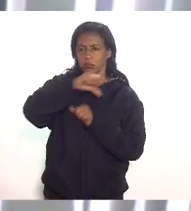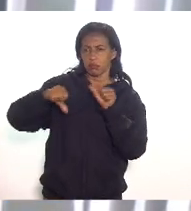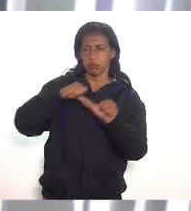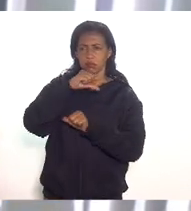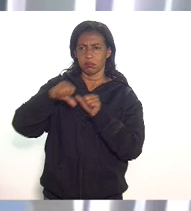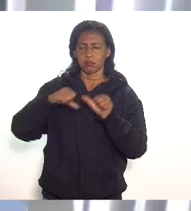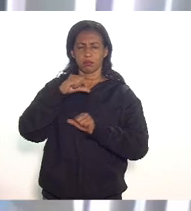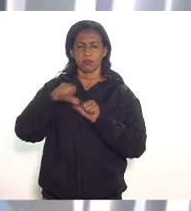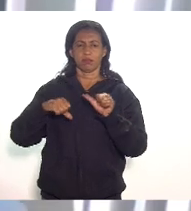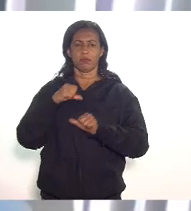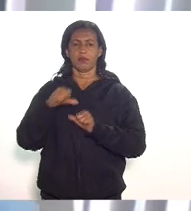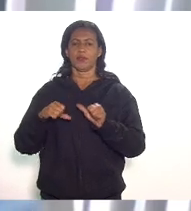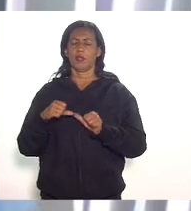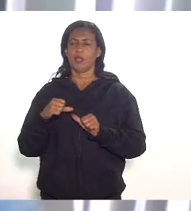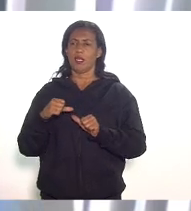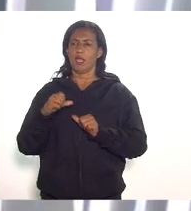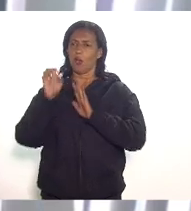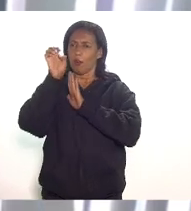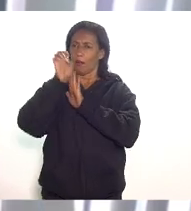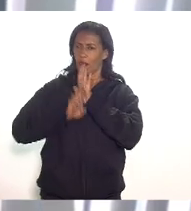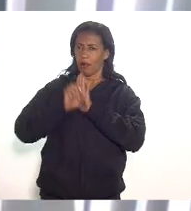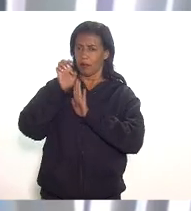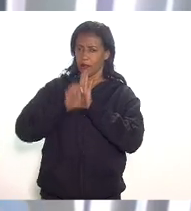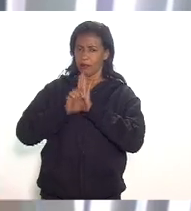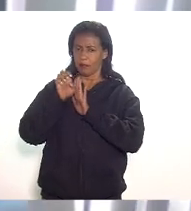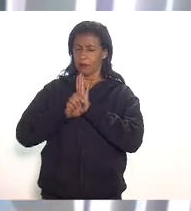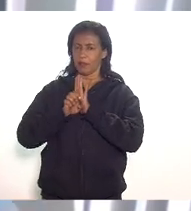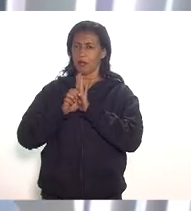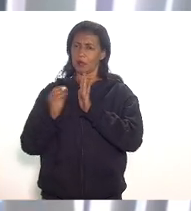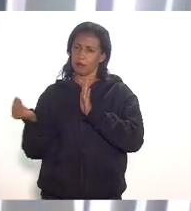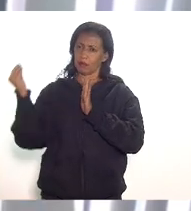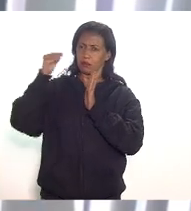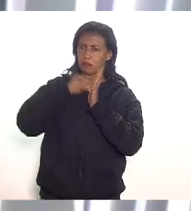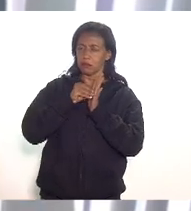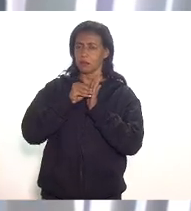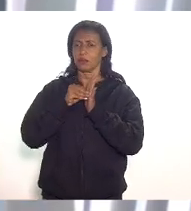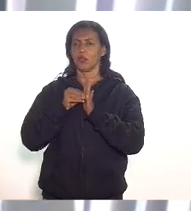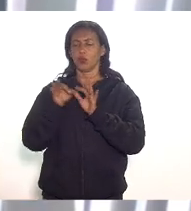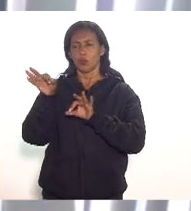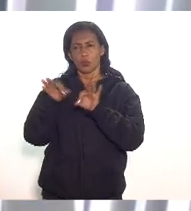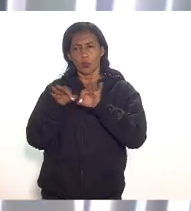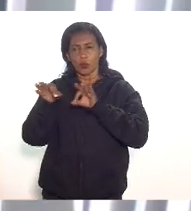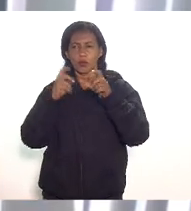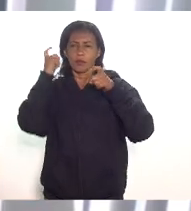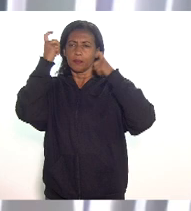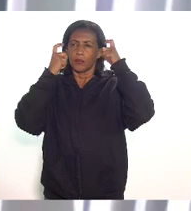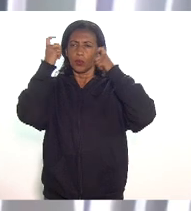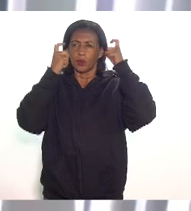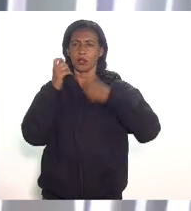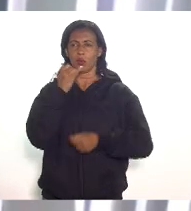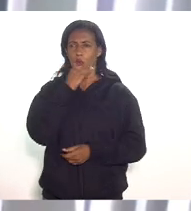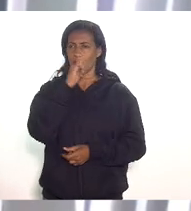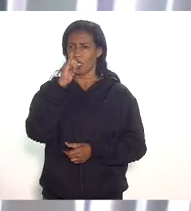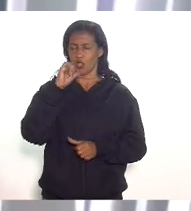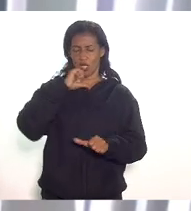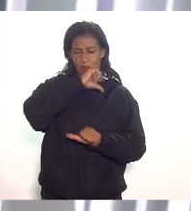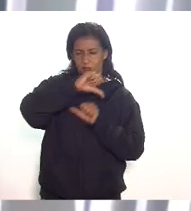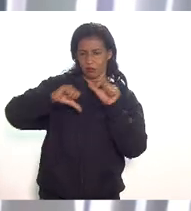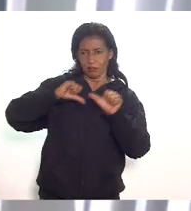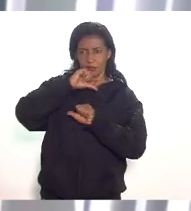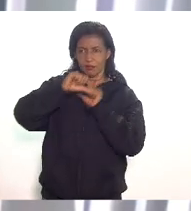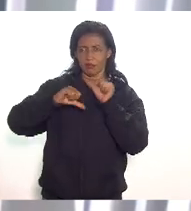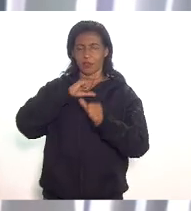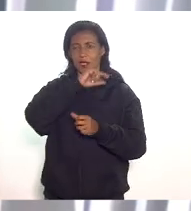sustentável portanto é uma emenda que tenta introduzir no projeto essa preocupação com energias renováveis e